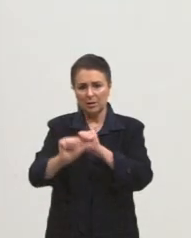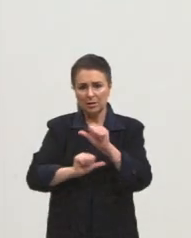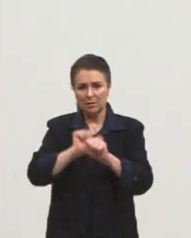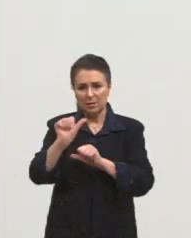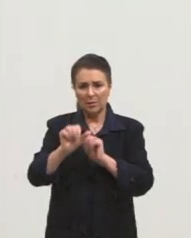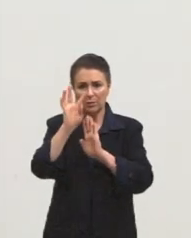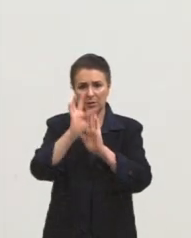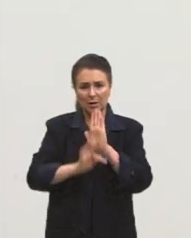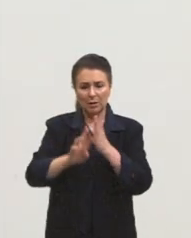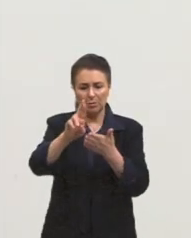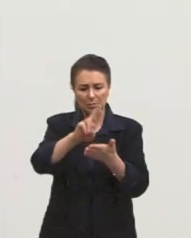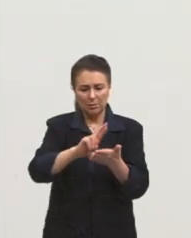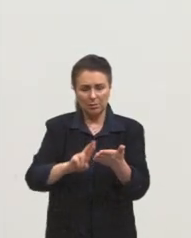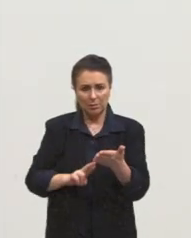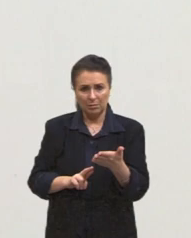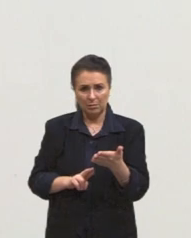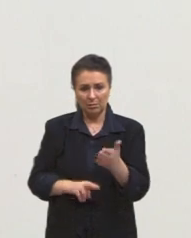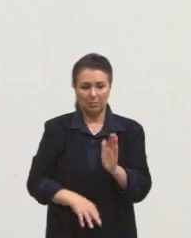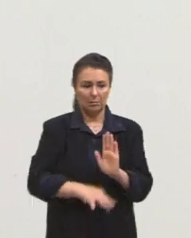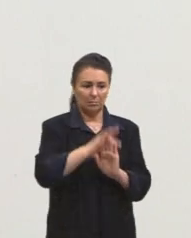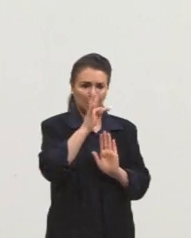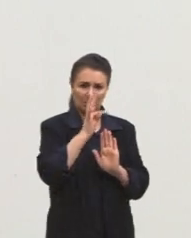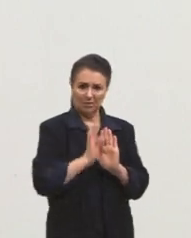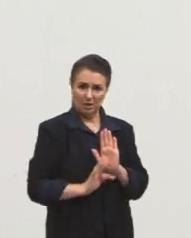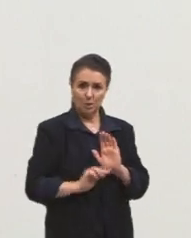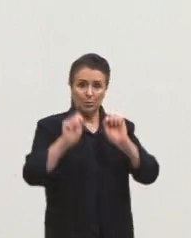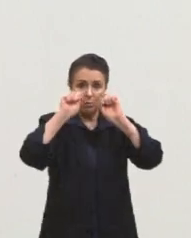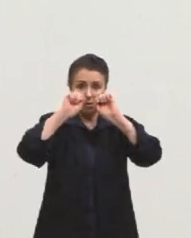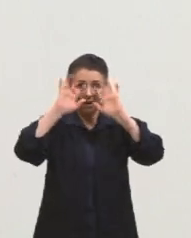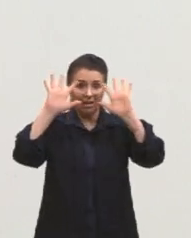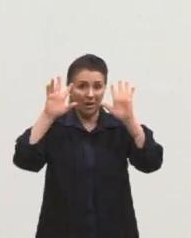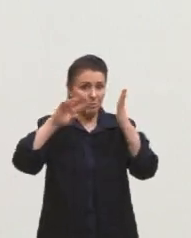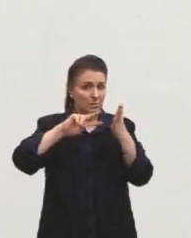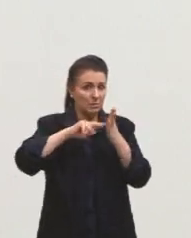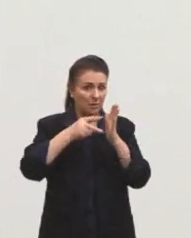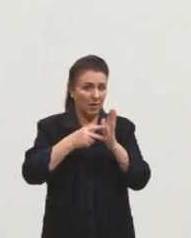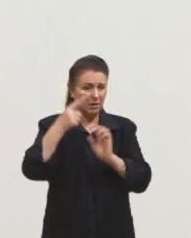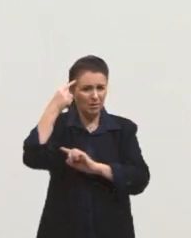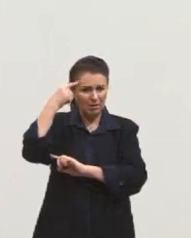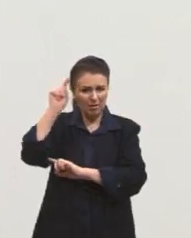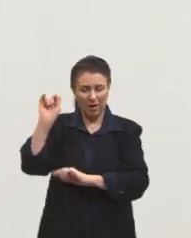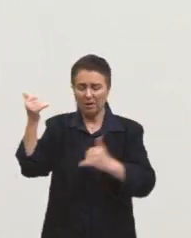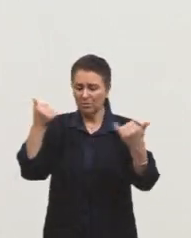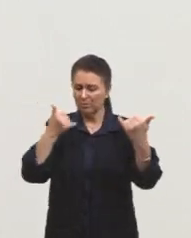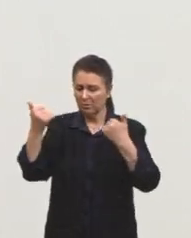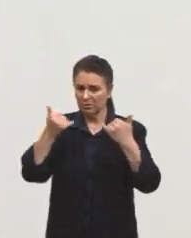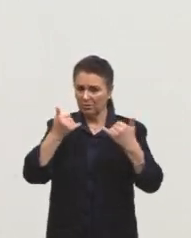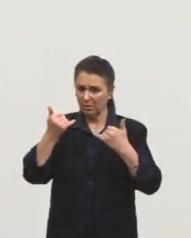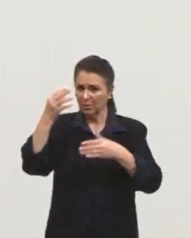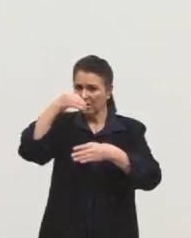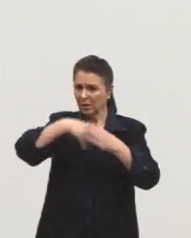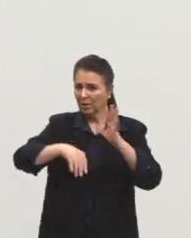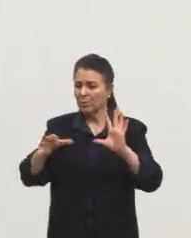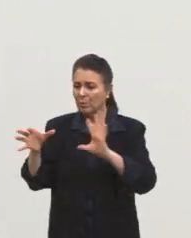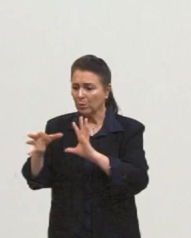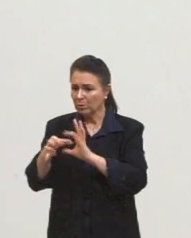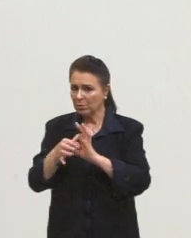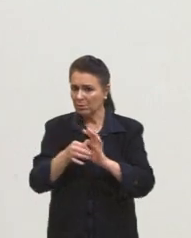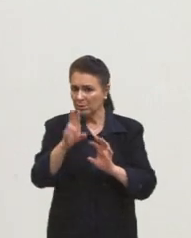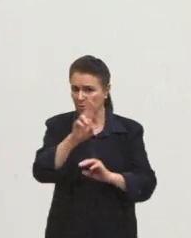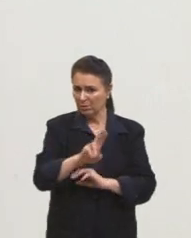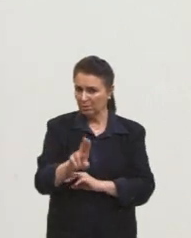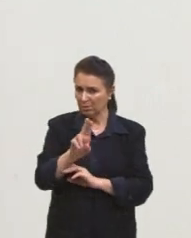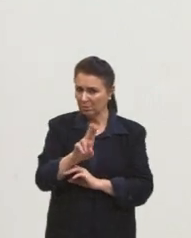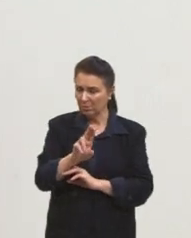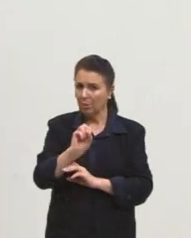quê? Em um texto que tenha clareza de significados, de ideias, de informação, dentro do contexto em eu estou aplicando ali.